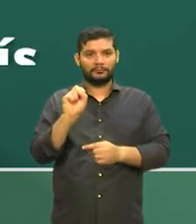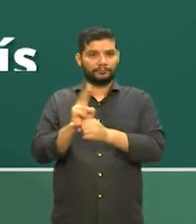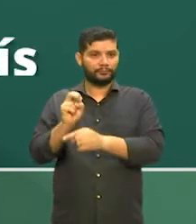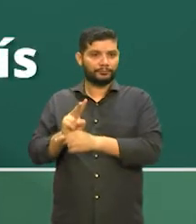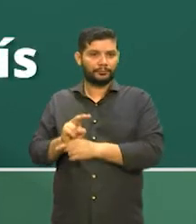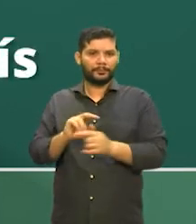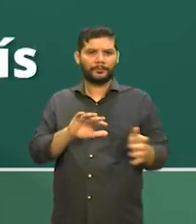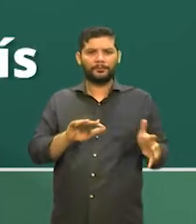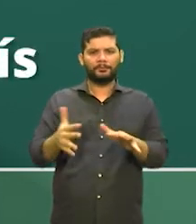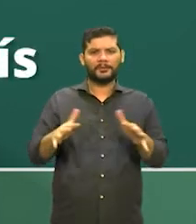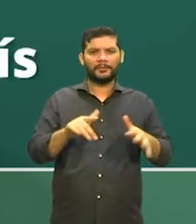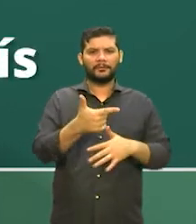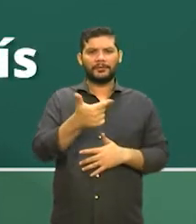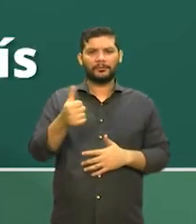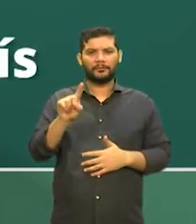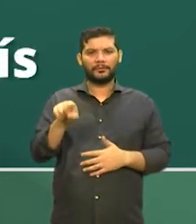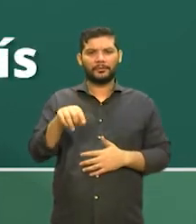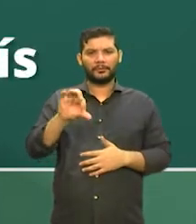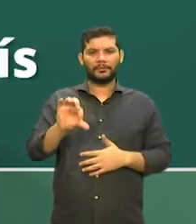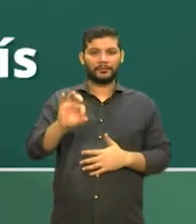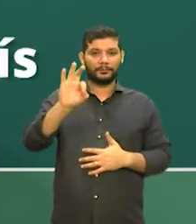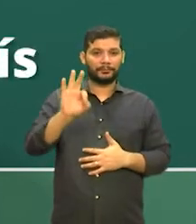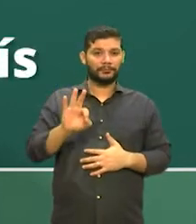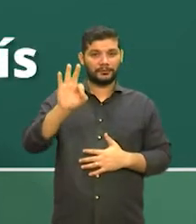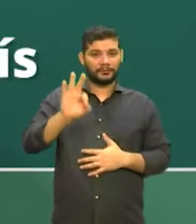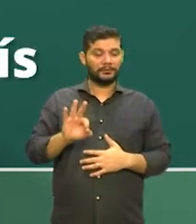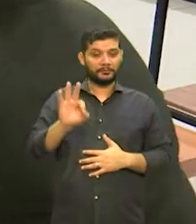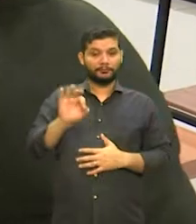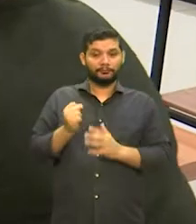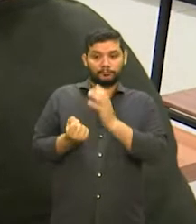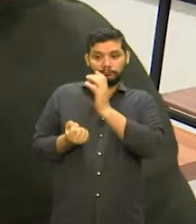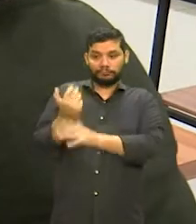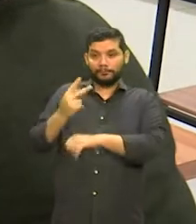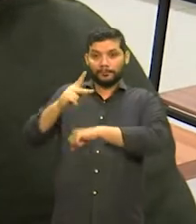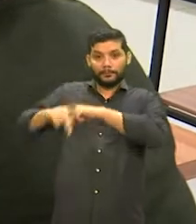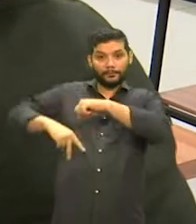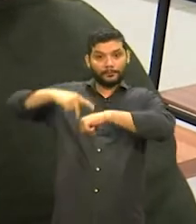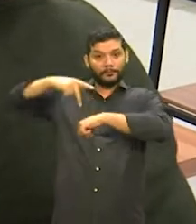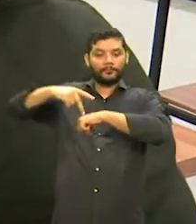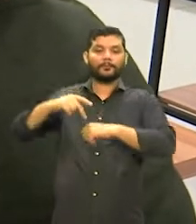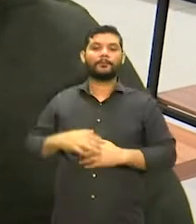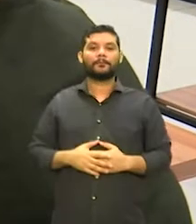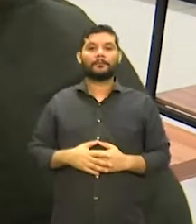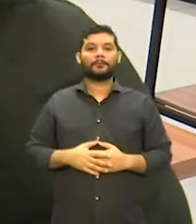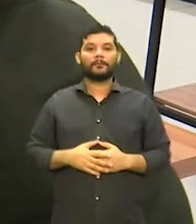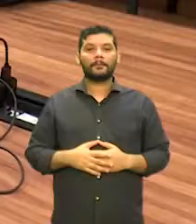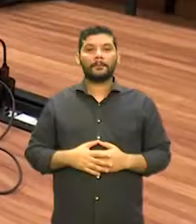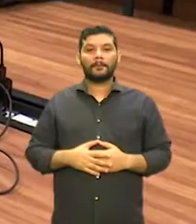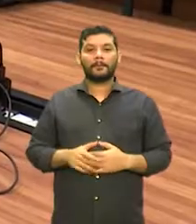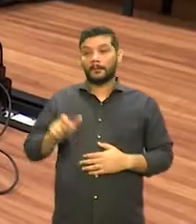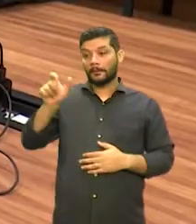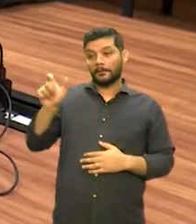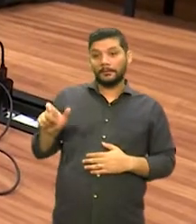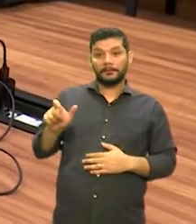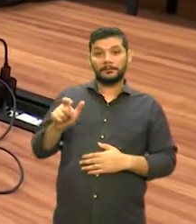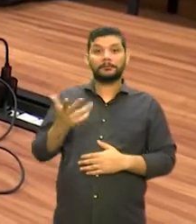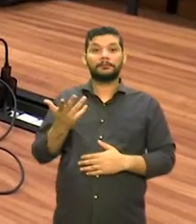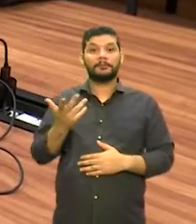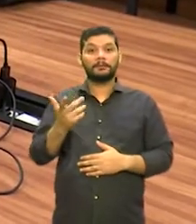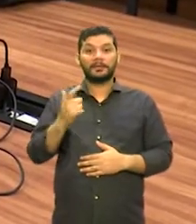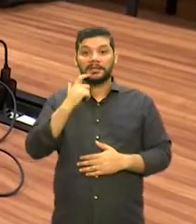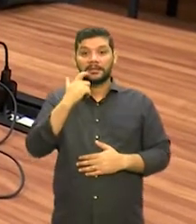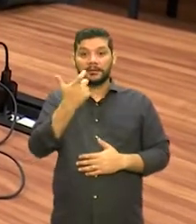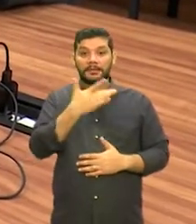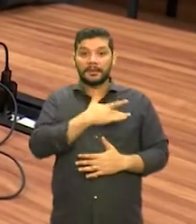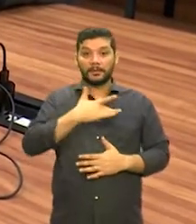21,9% do total gerado no país. Esta administradora de seguros e planos de saúde de